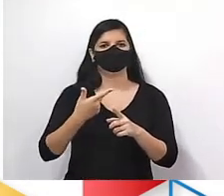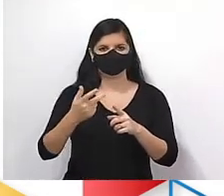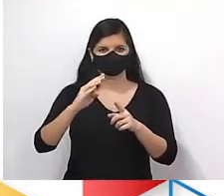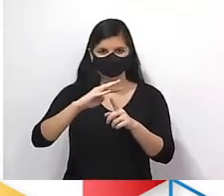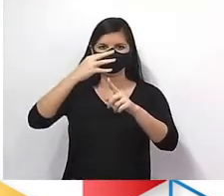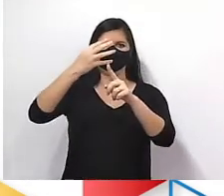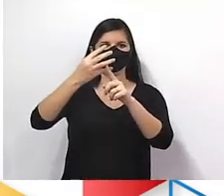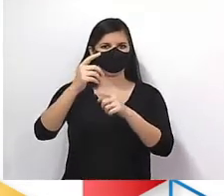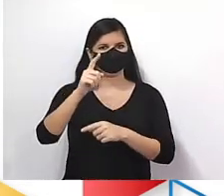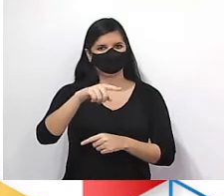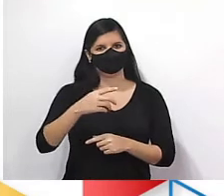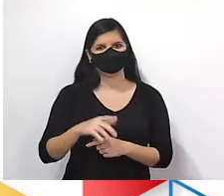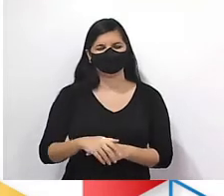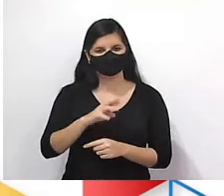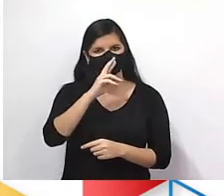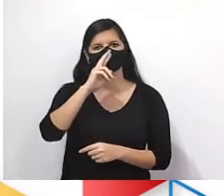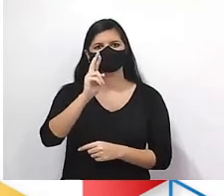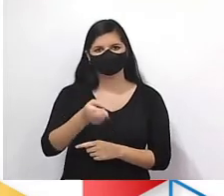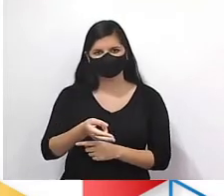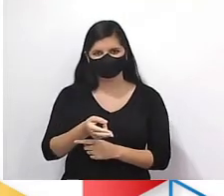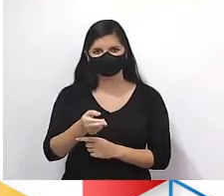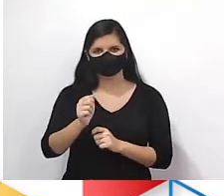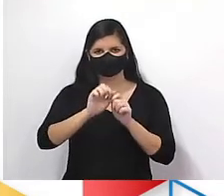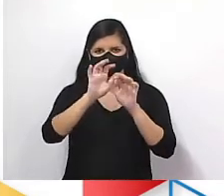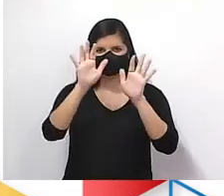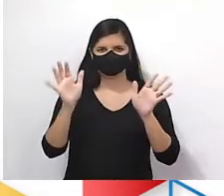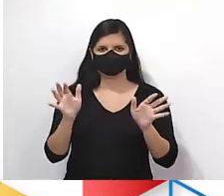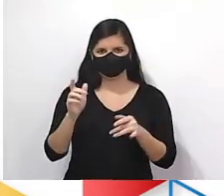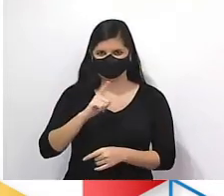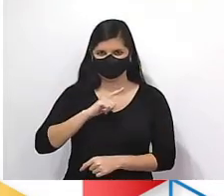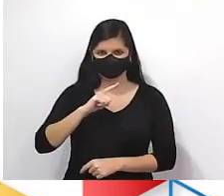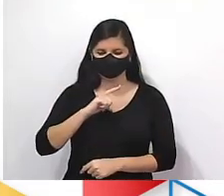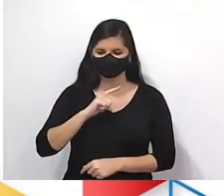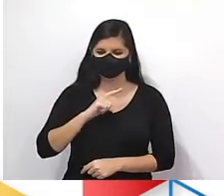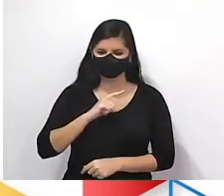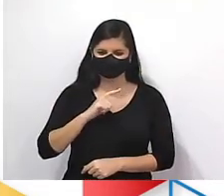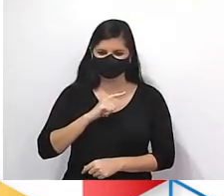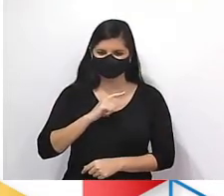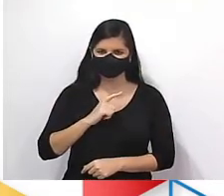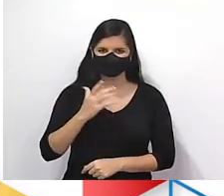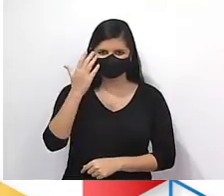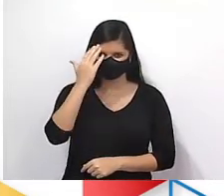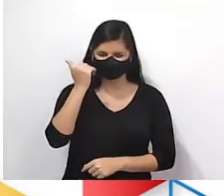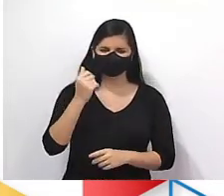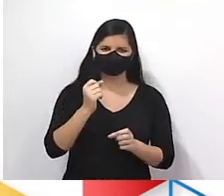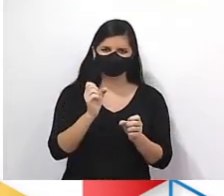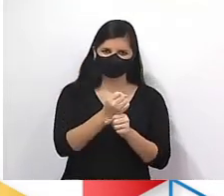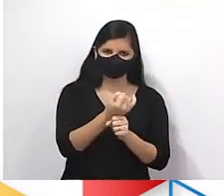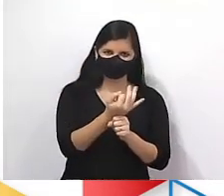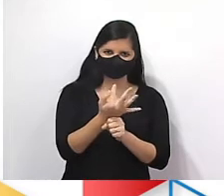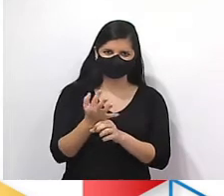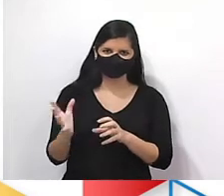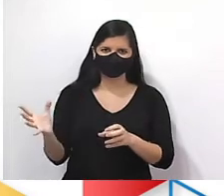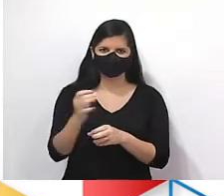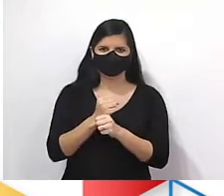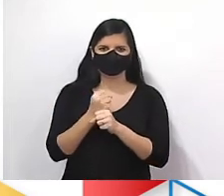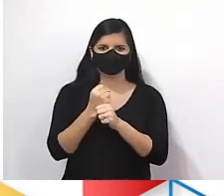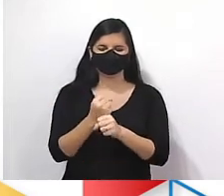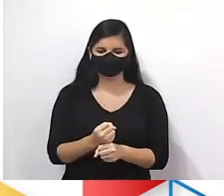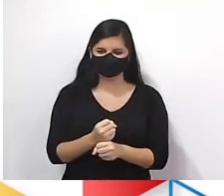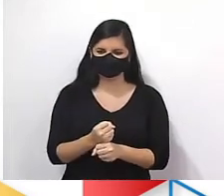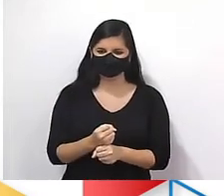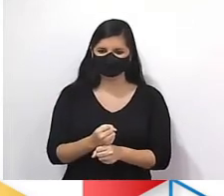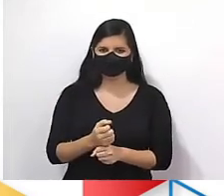quadrado. E tem uma resposta muito clara pra ele. Ah, então eu sei montar isso. Não precisei do primeiro termo.